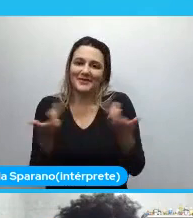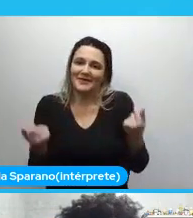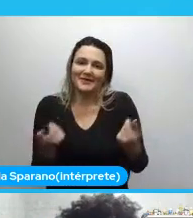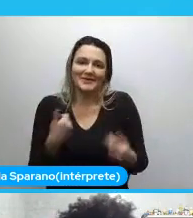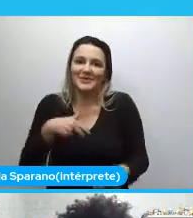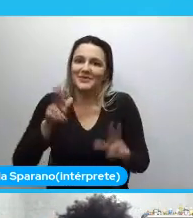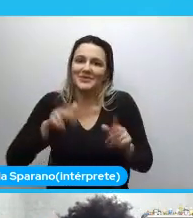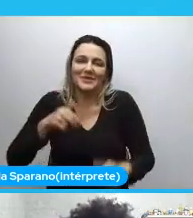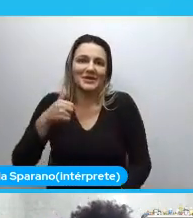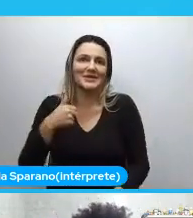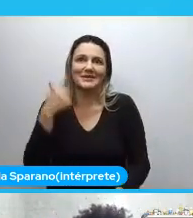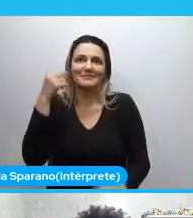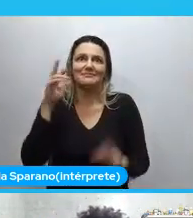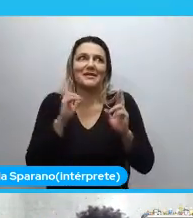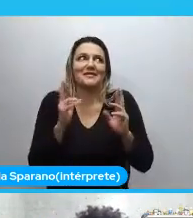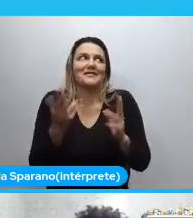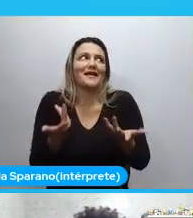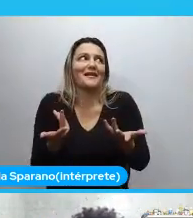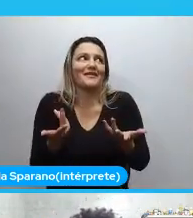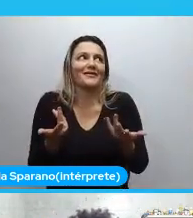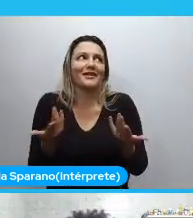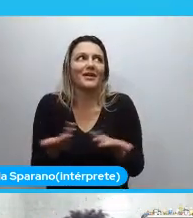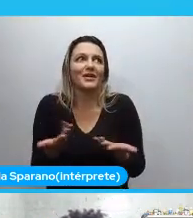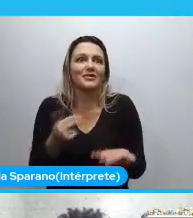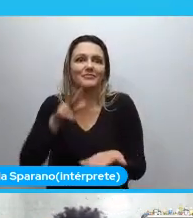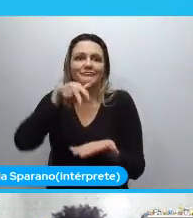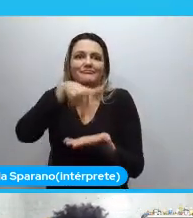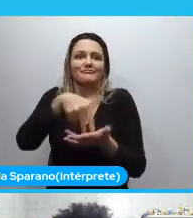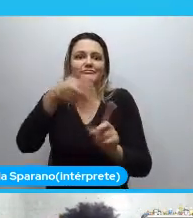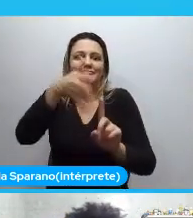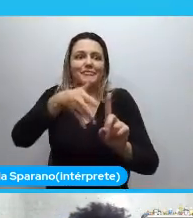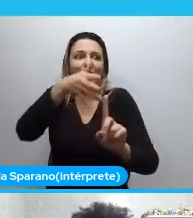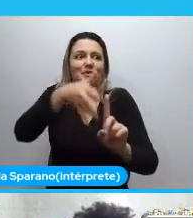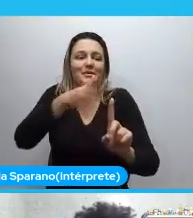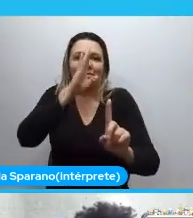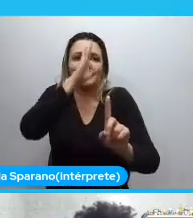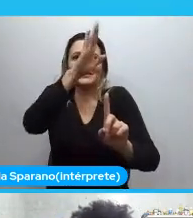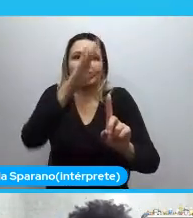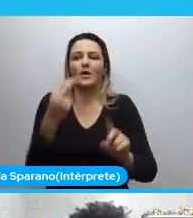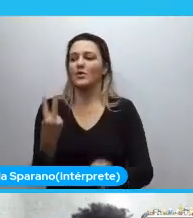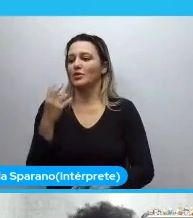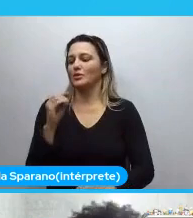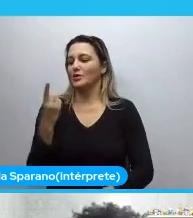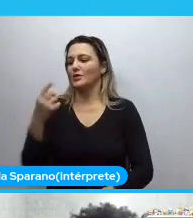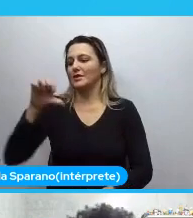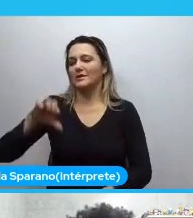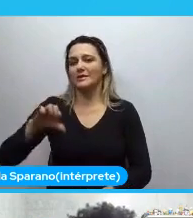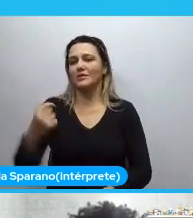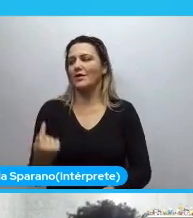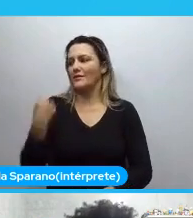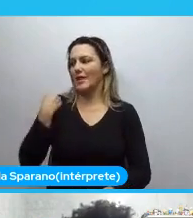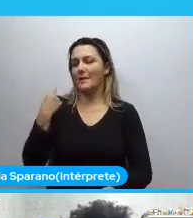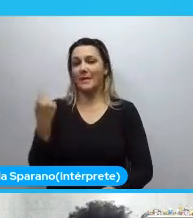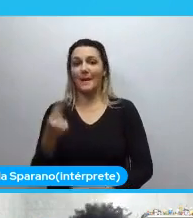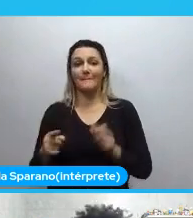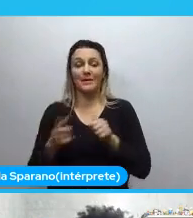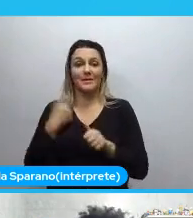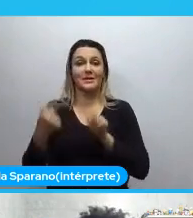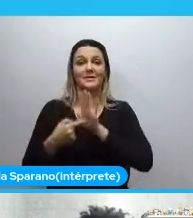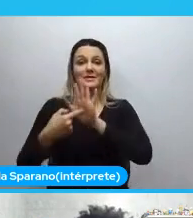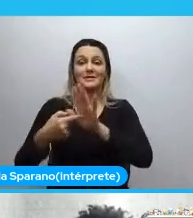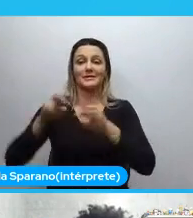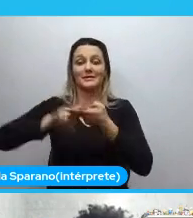minha vida ser quem note. Mesmo embora essa conversa já se rolasse em 2019. Numa apresentação que eu fiz. Na minha primeira apresentação, inclusive, para a Python Brasil.